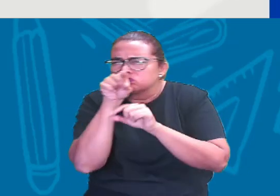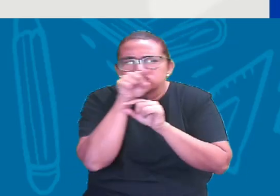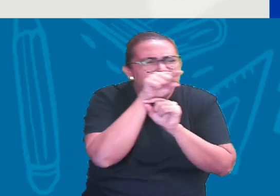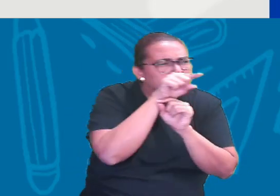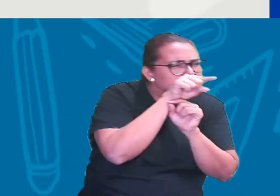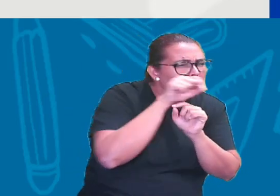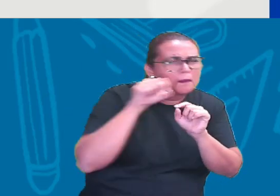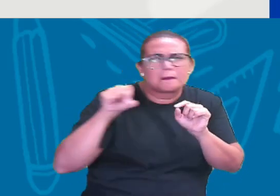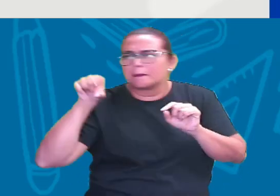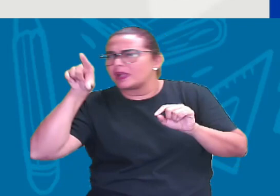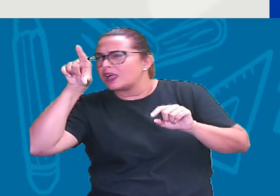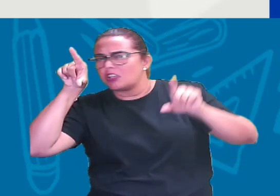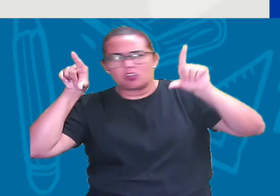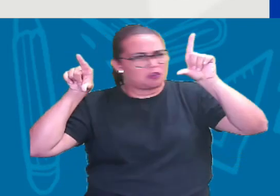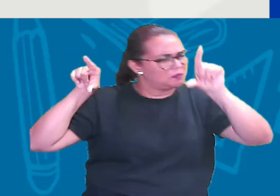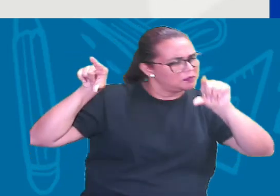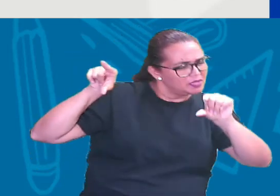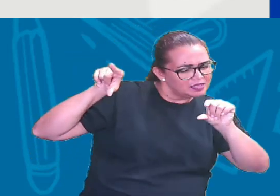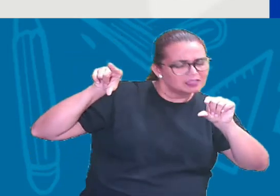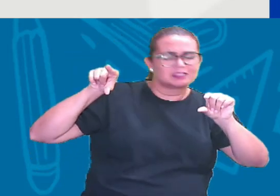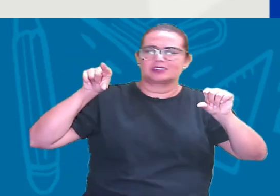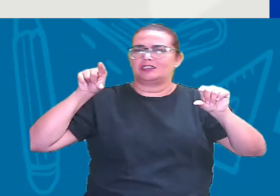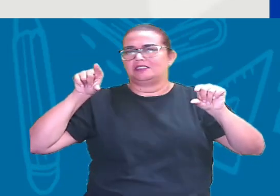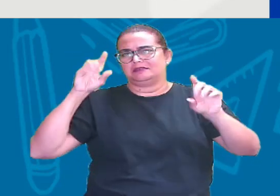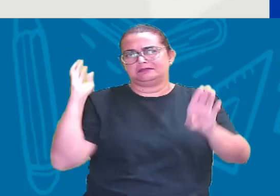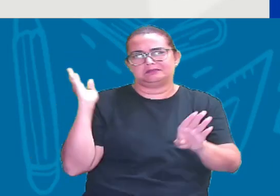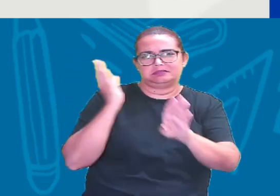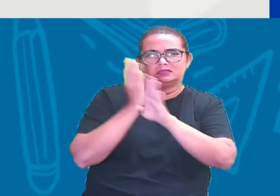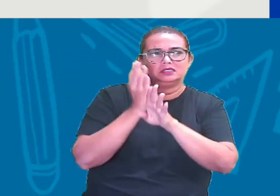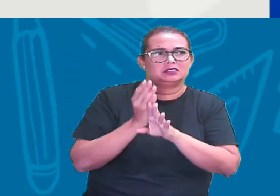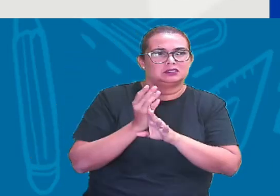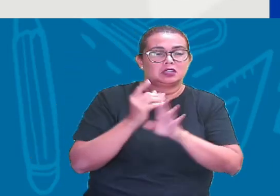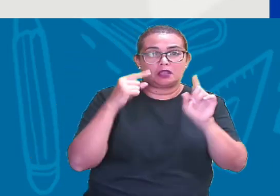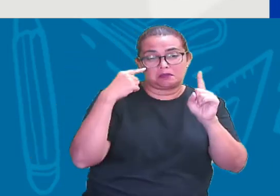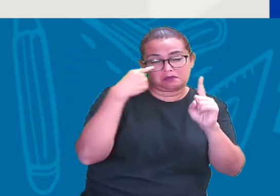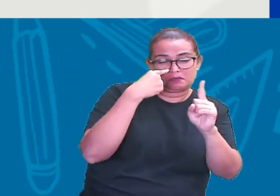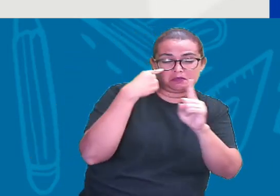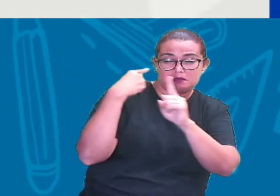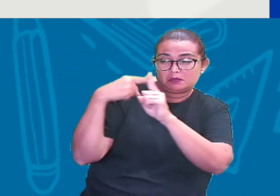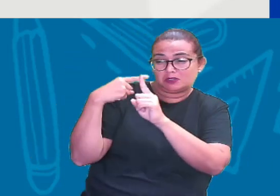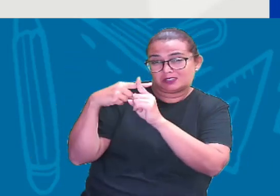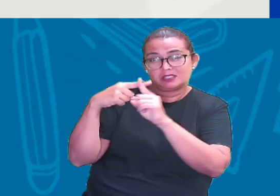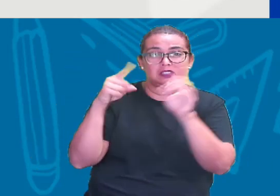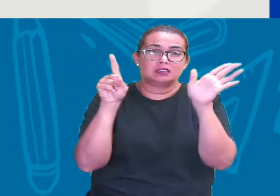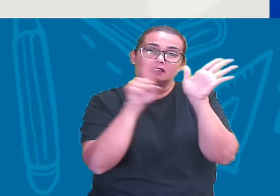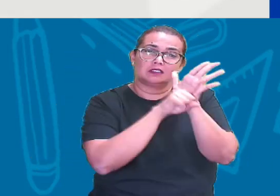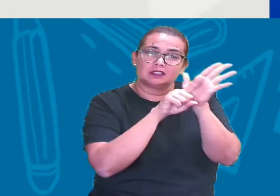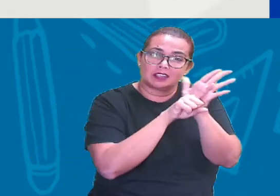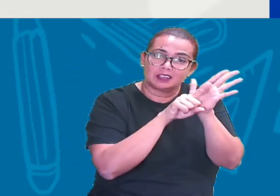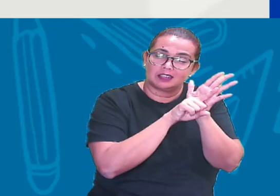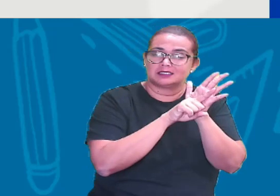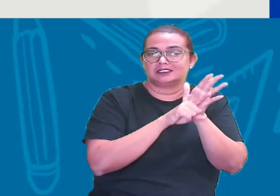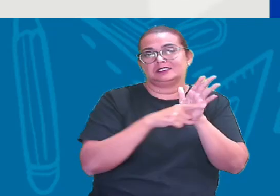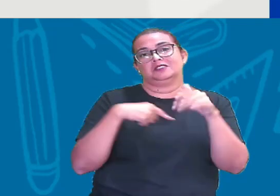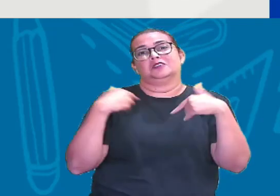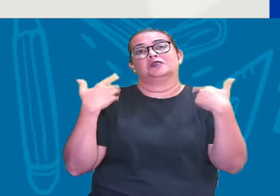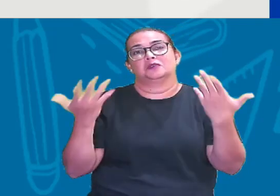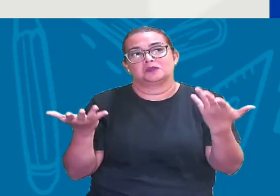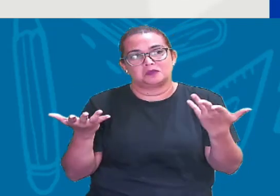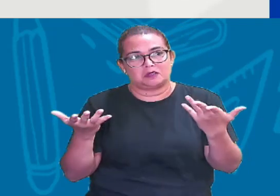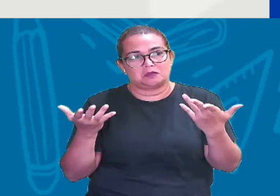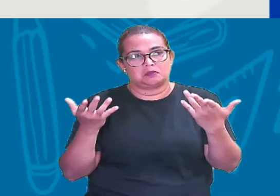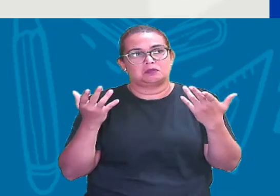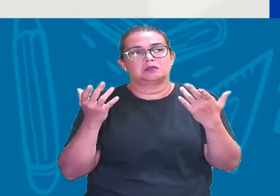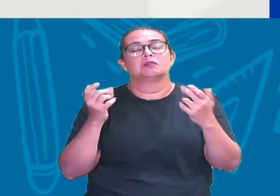é maior Quem é menor Tá certo? Quem é positivo E quem é negativo Porque isso pode ser